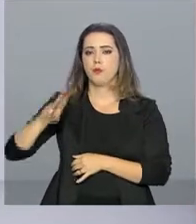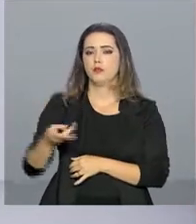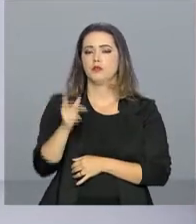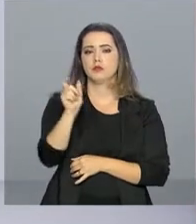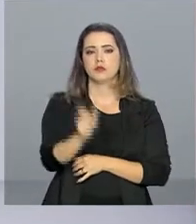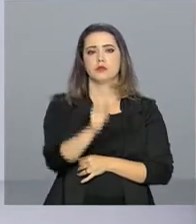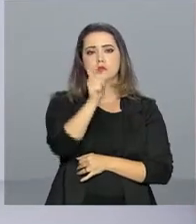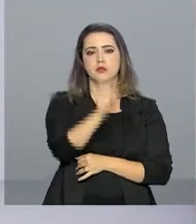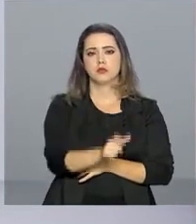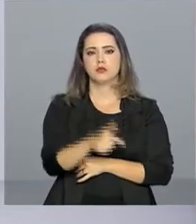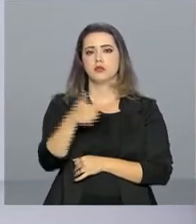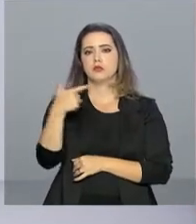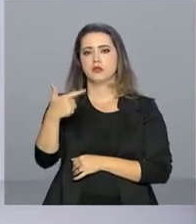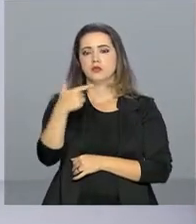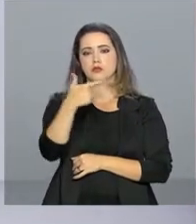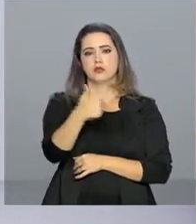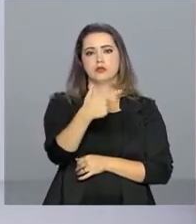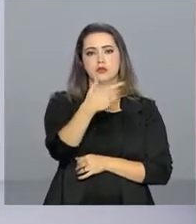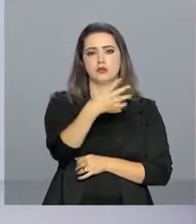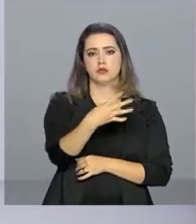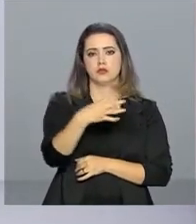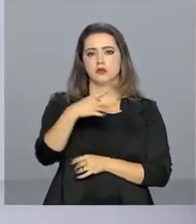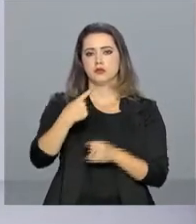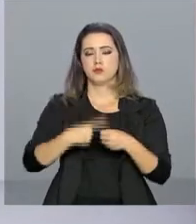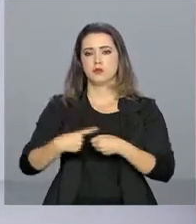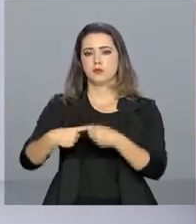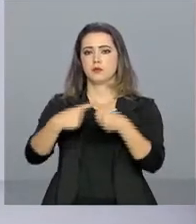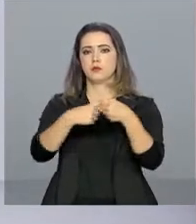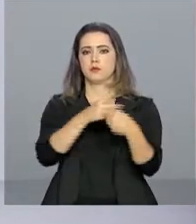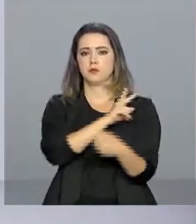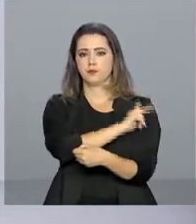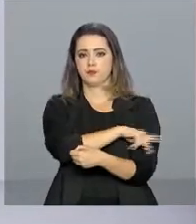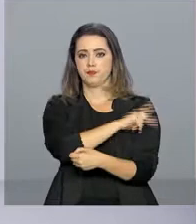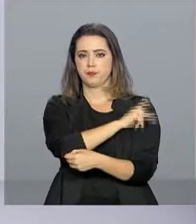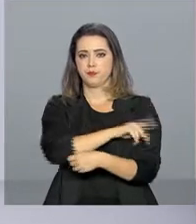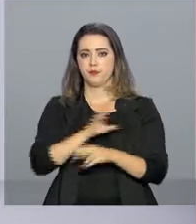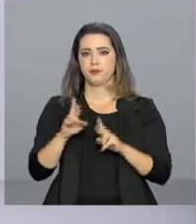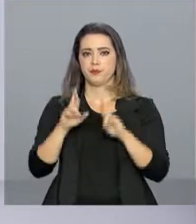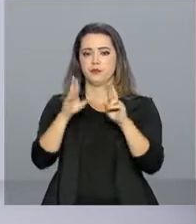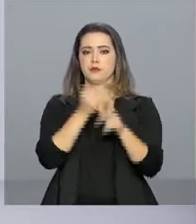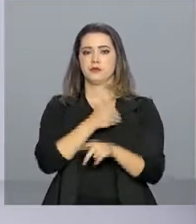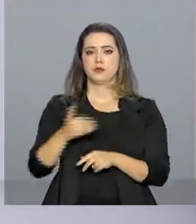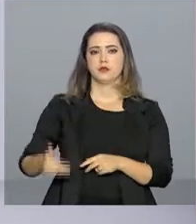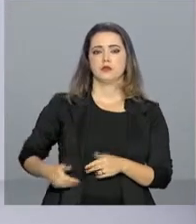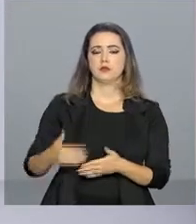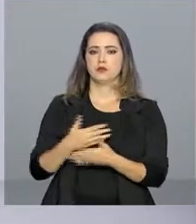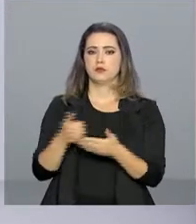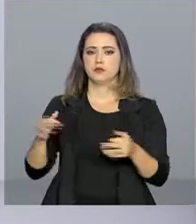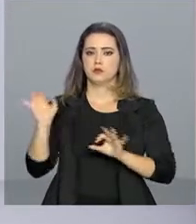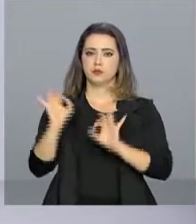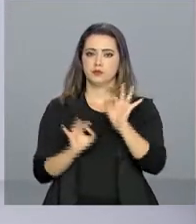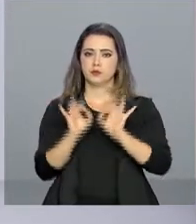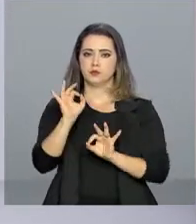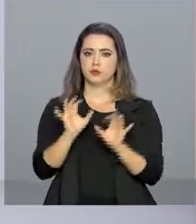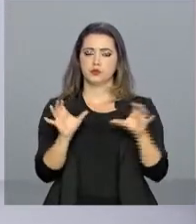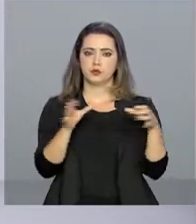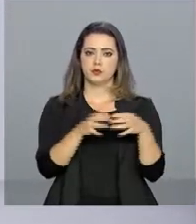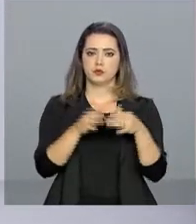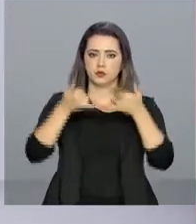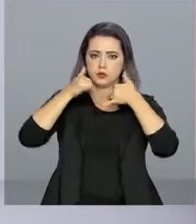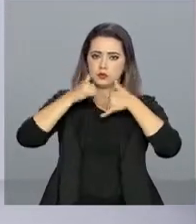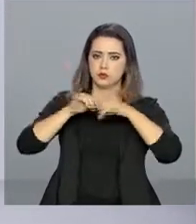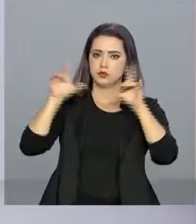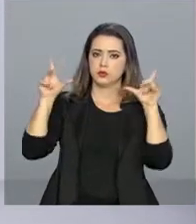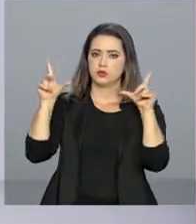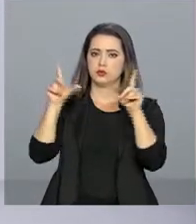mil pessoas em 224 municípios do estado do Piauí. A expectativa do governo é melhorar a infraestrutura do setor de energia